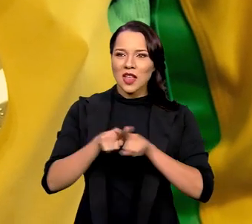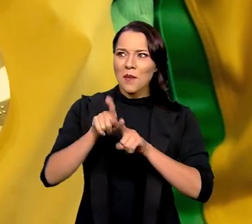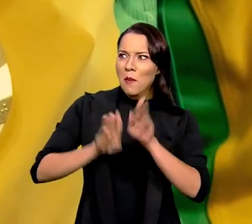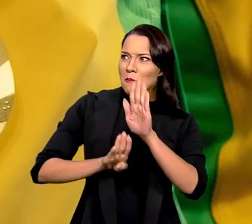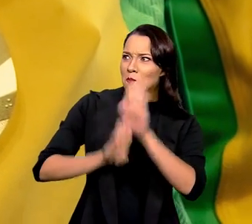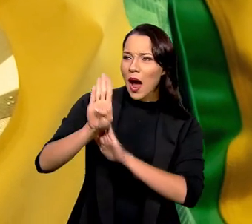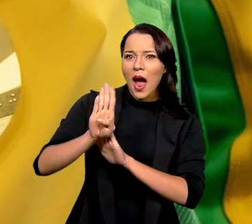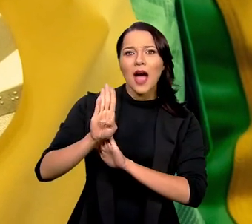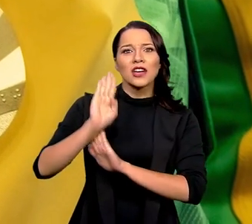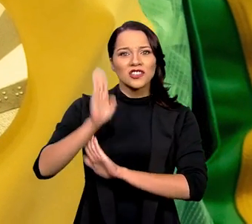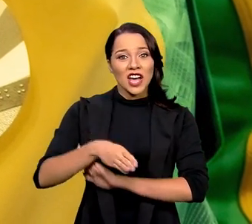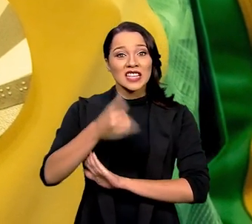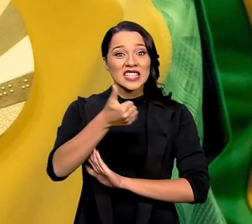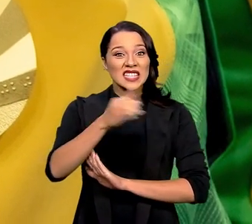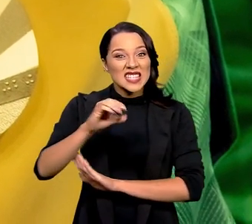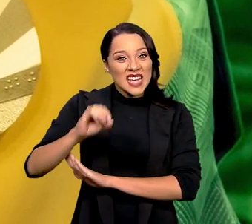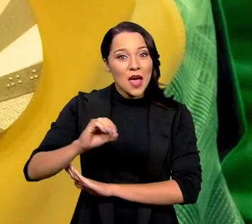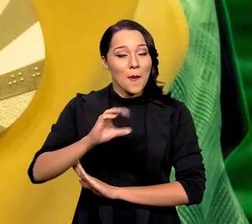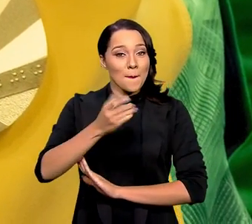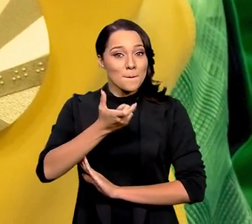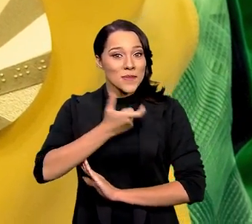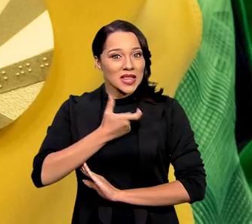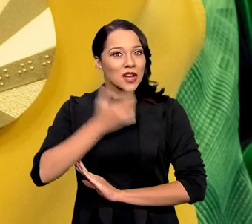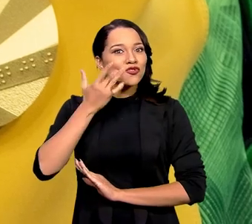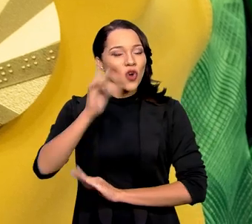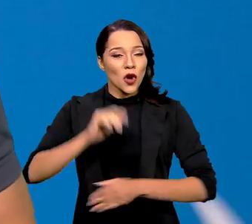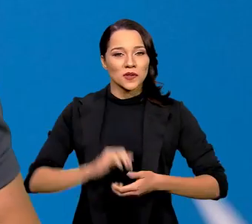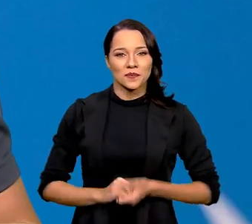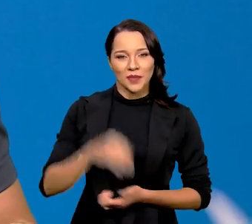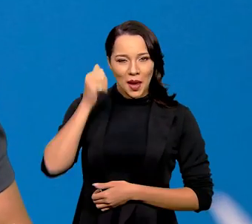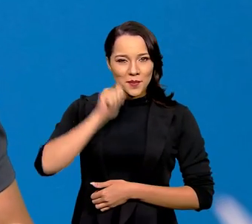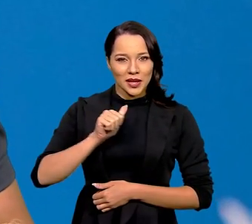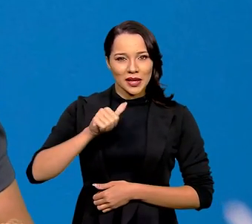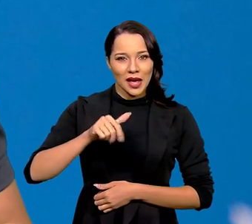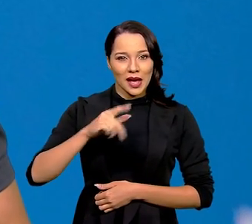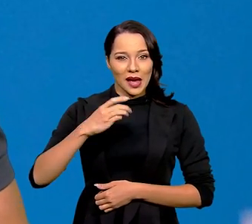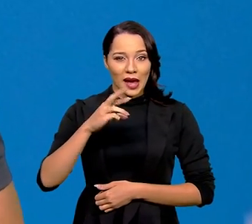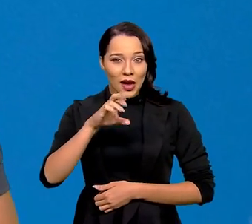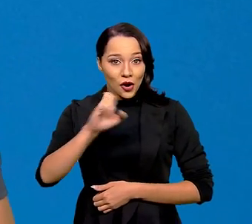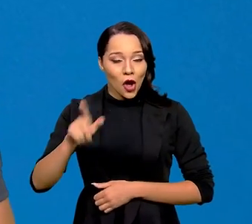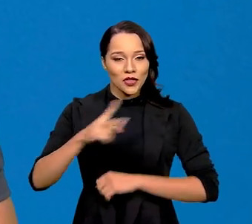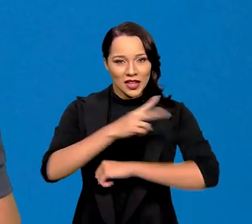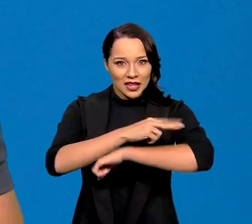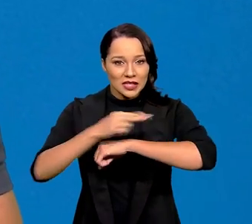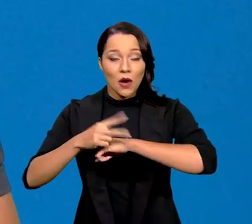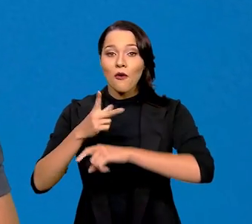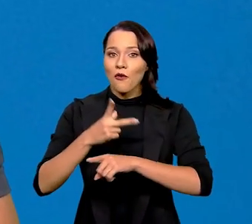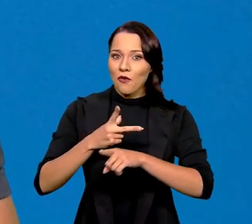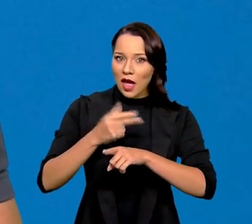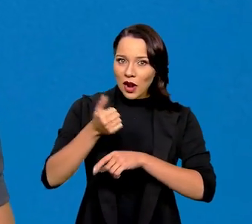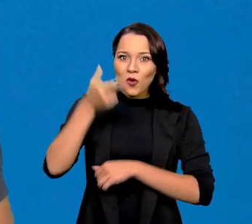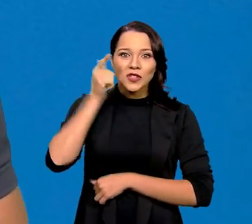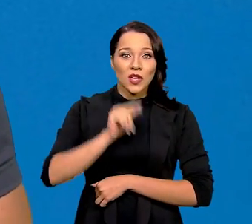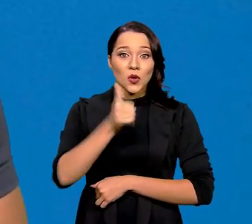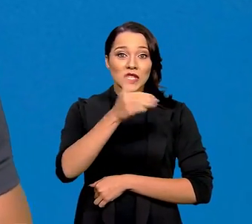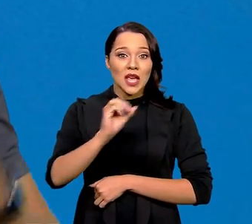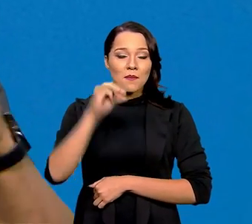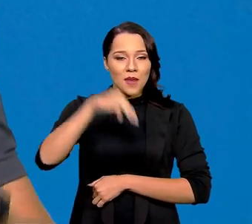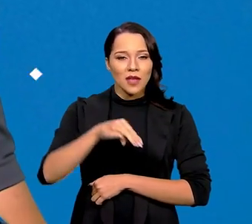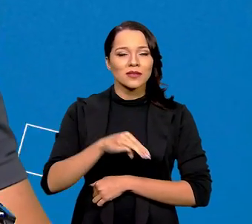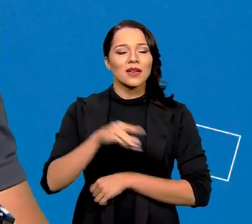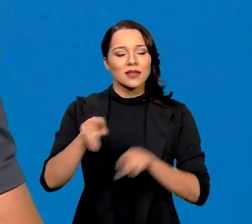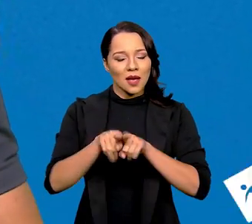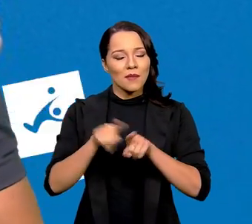até superou a marca de 100 medalhas de ouro, viu? A Carol Santiago, da natação, venceu os 100 metros livres